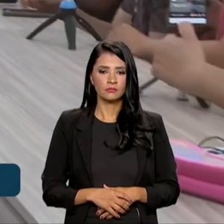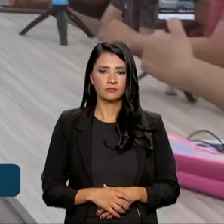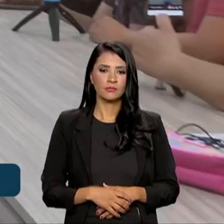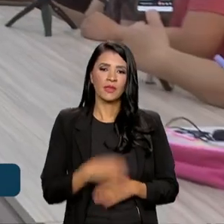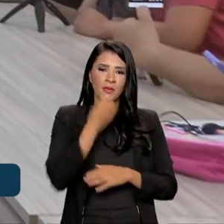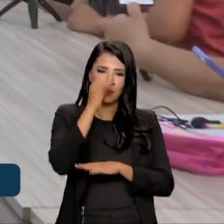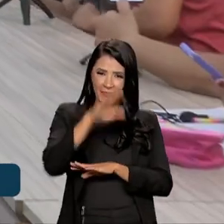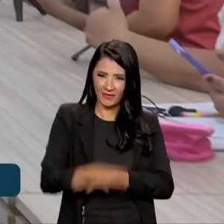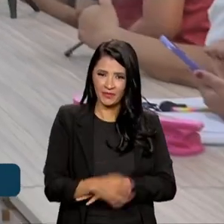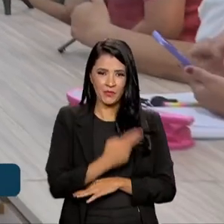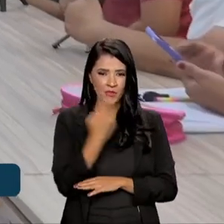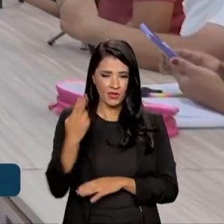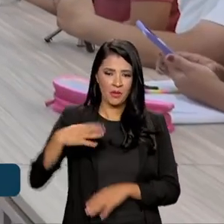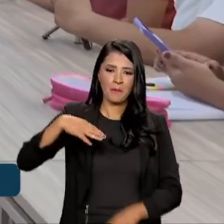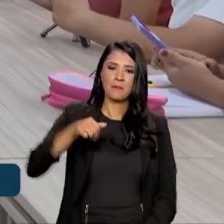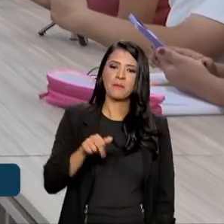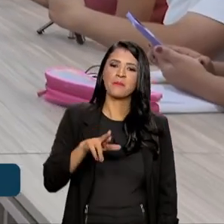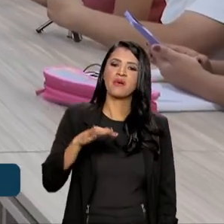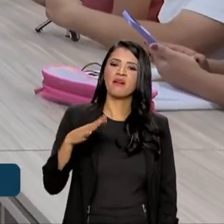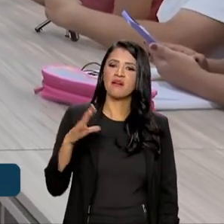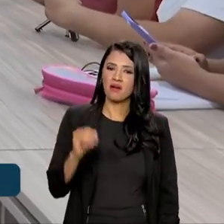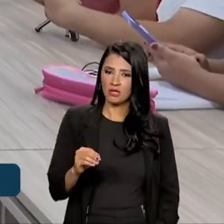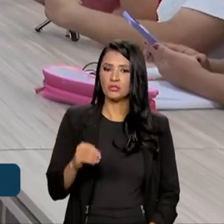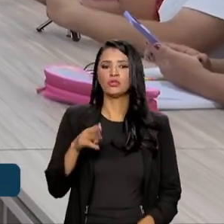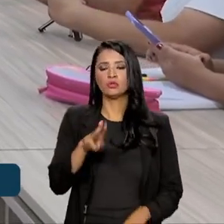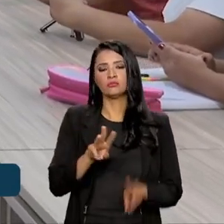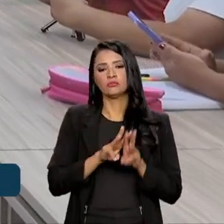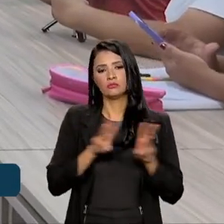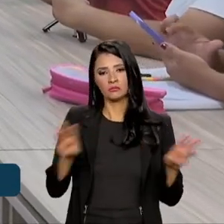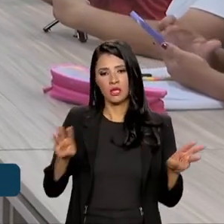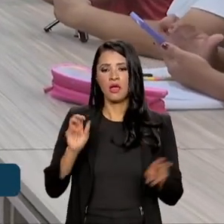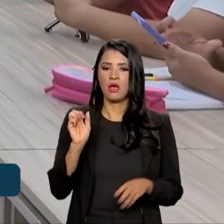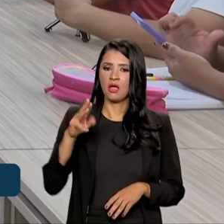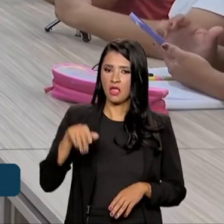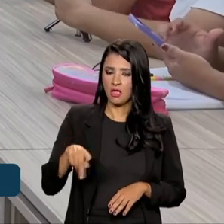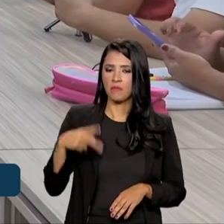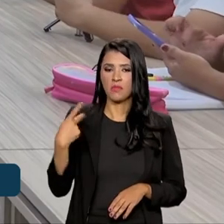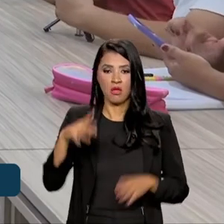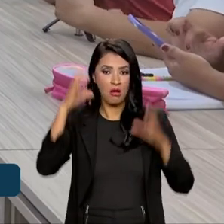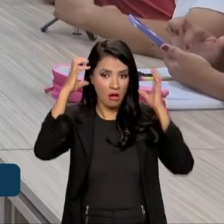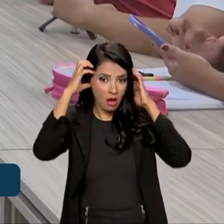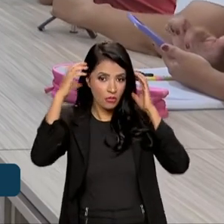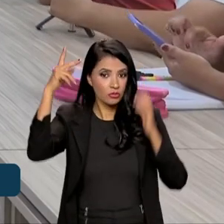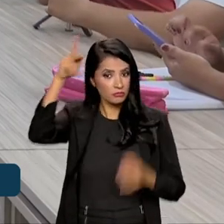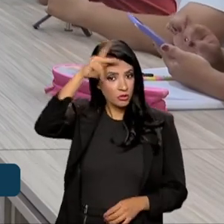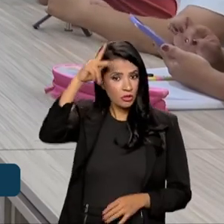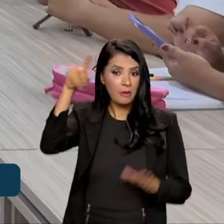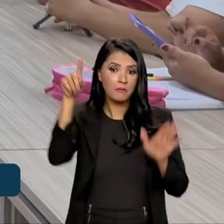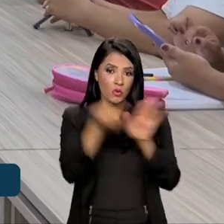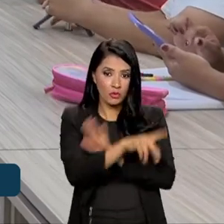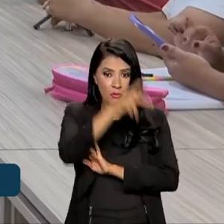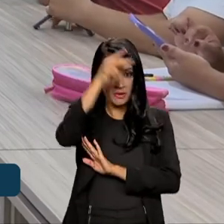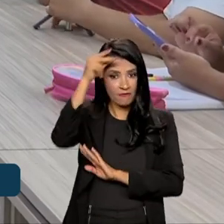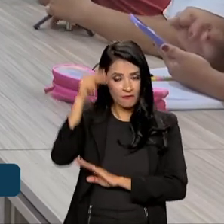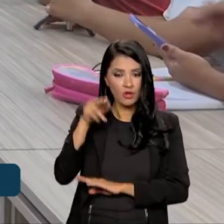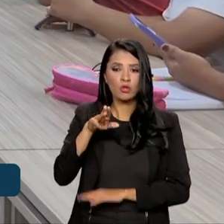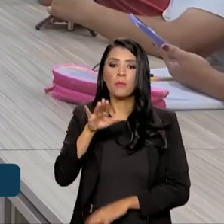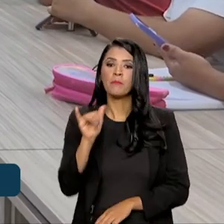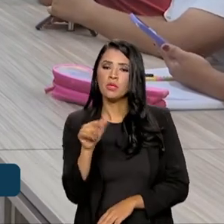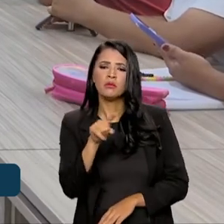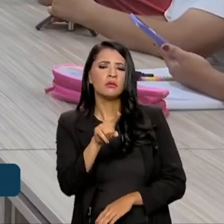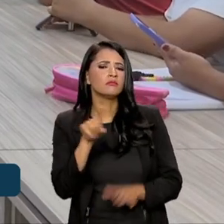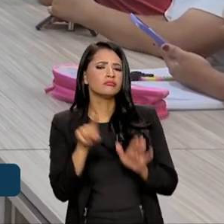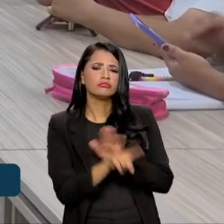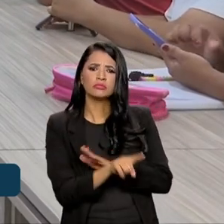Boa tarde, meu nome é Márcio Costa, do portal AM em Pauta e Rádio Clube de Parintins. A minha pergunta é para o prefeito Big Garcia. Prefeito,